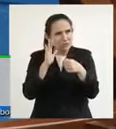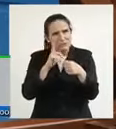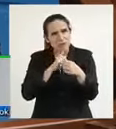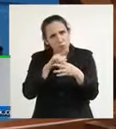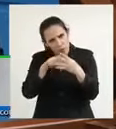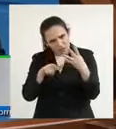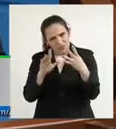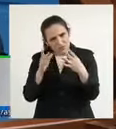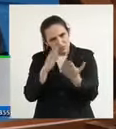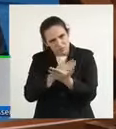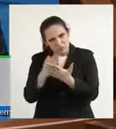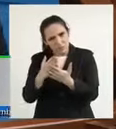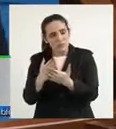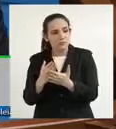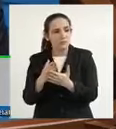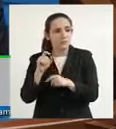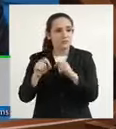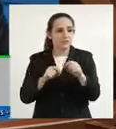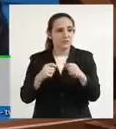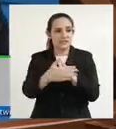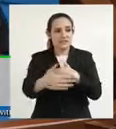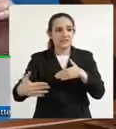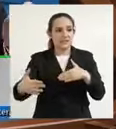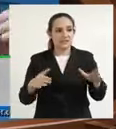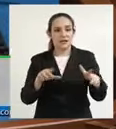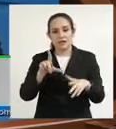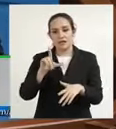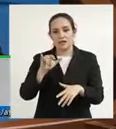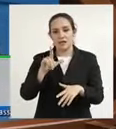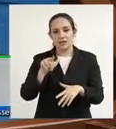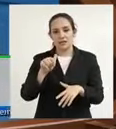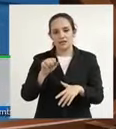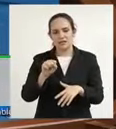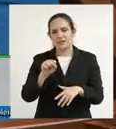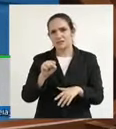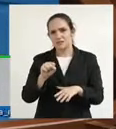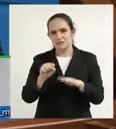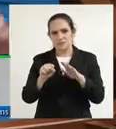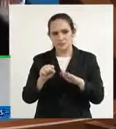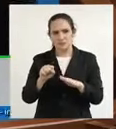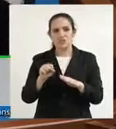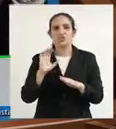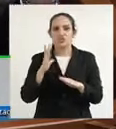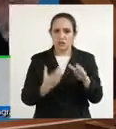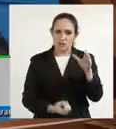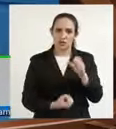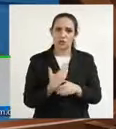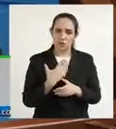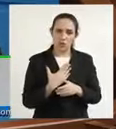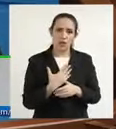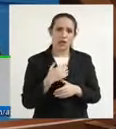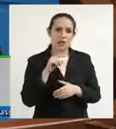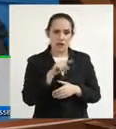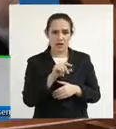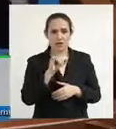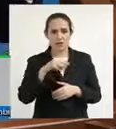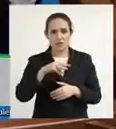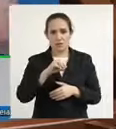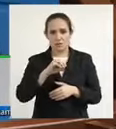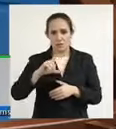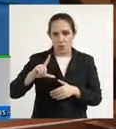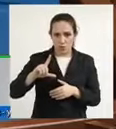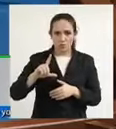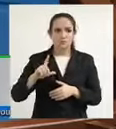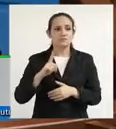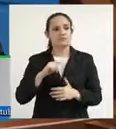implantadas que são as salas de lilás. Ano passado foi instalada uma no IMOL, no centro de identificação, inclusive